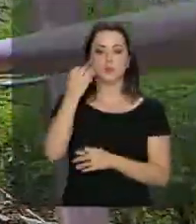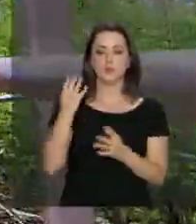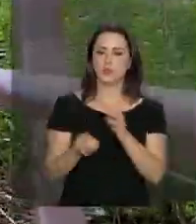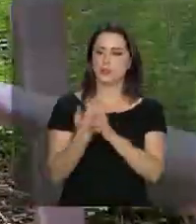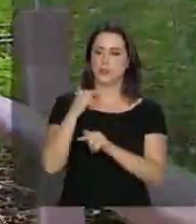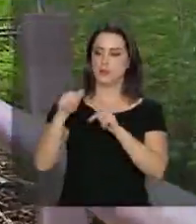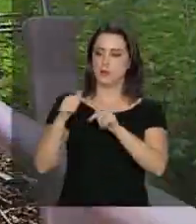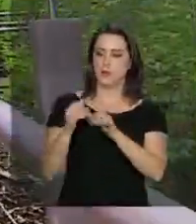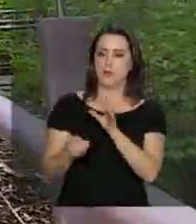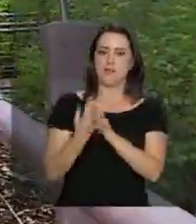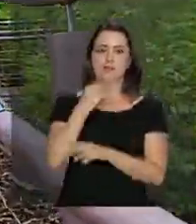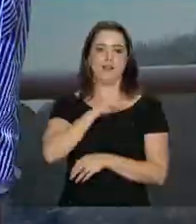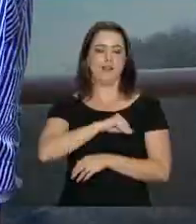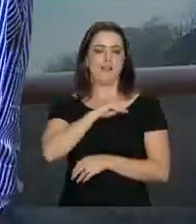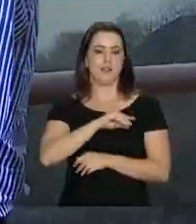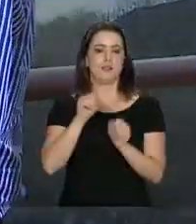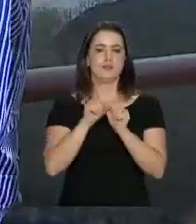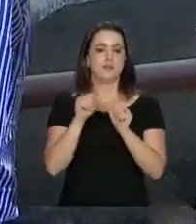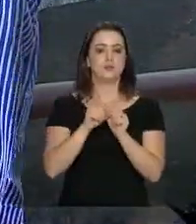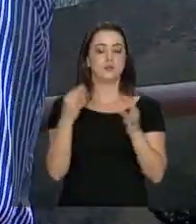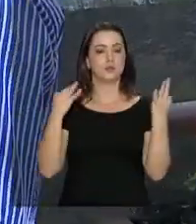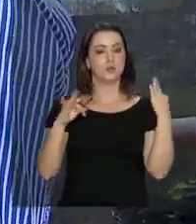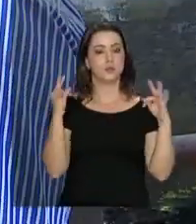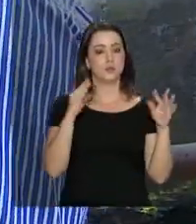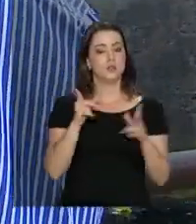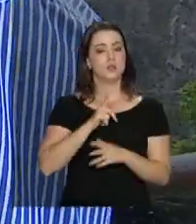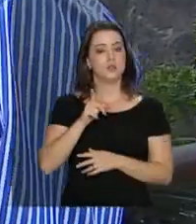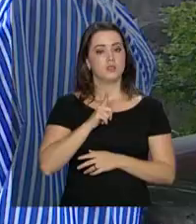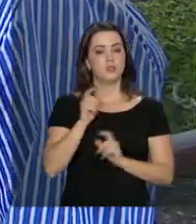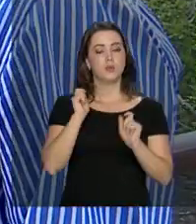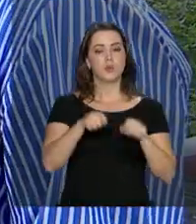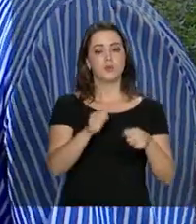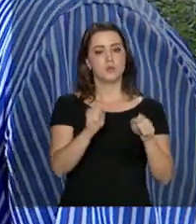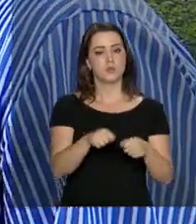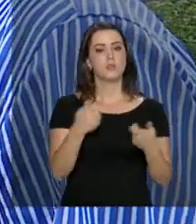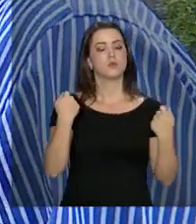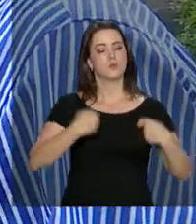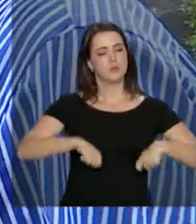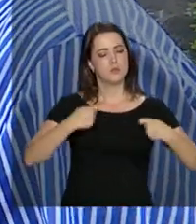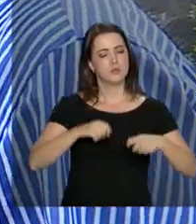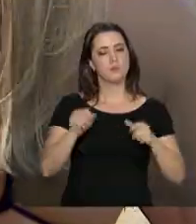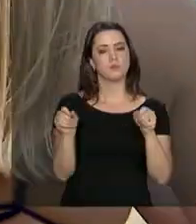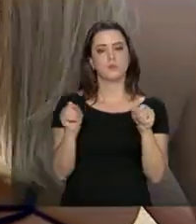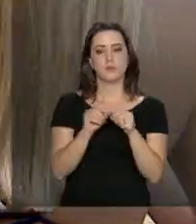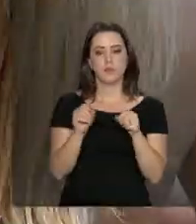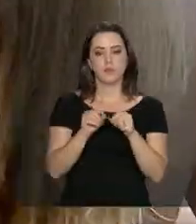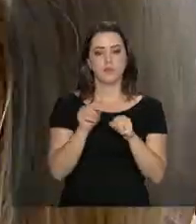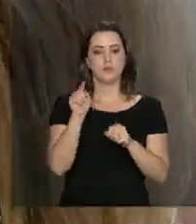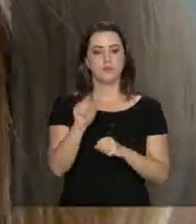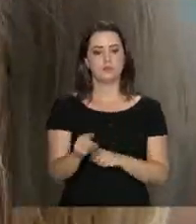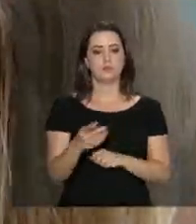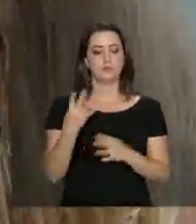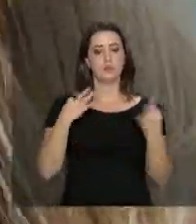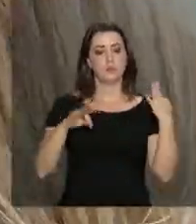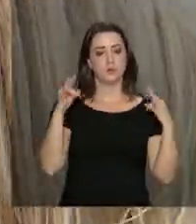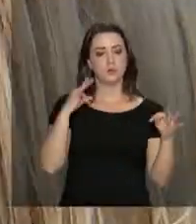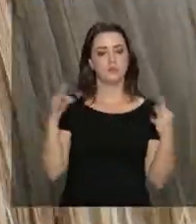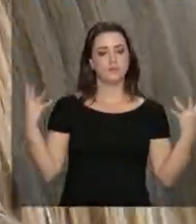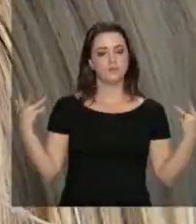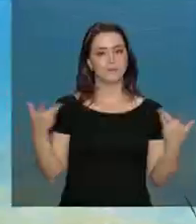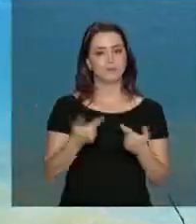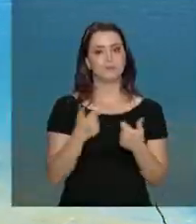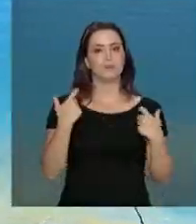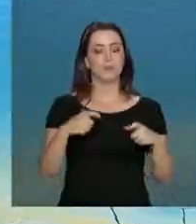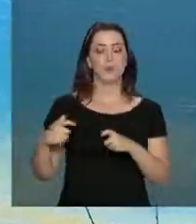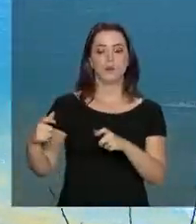emprego, gerar renda e fazer com que o turista tenha as condições necessárias para fazer um turismo de qualidade